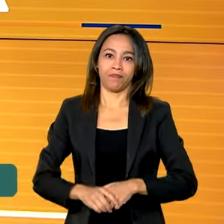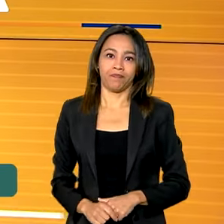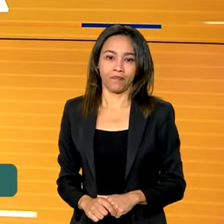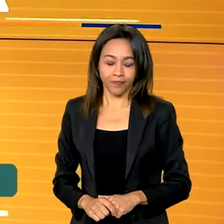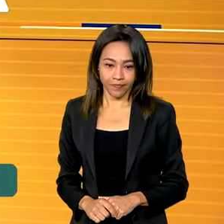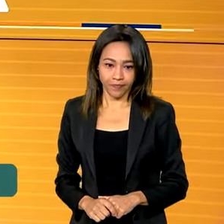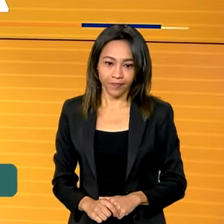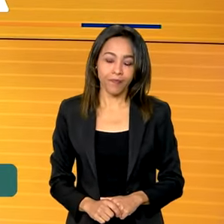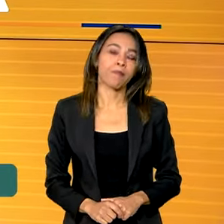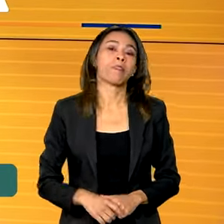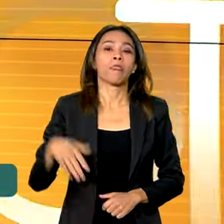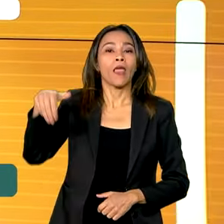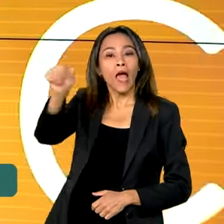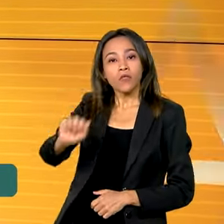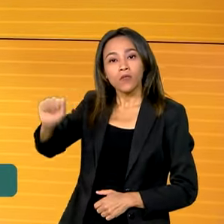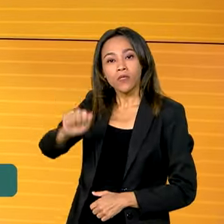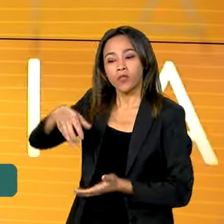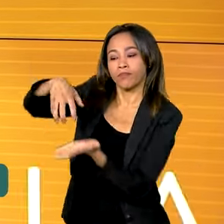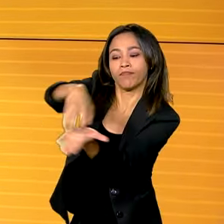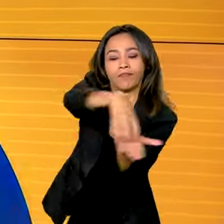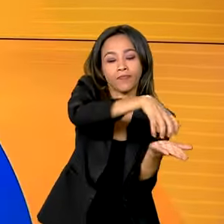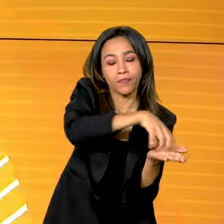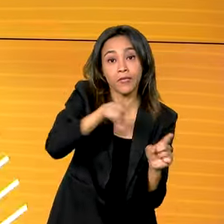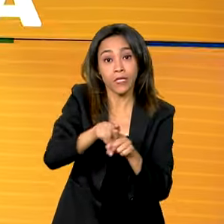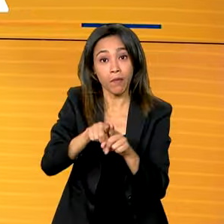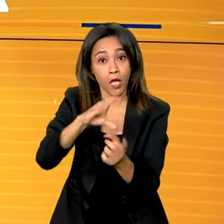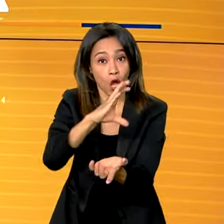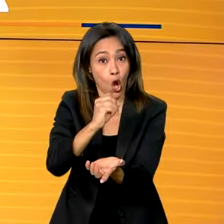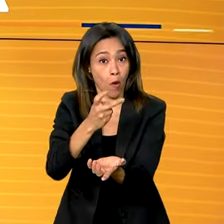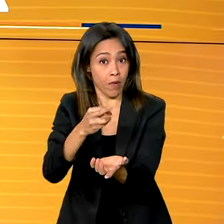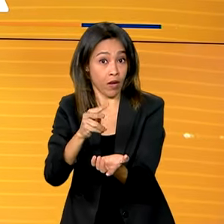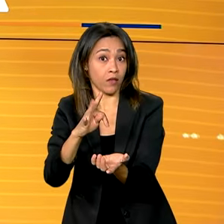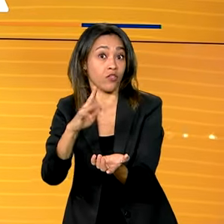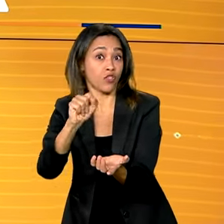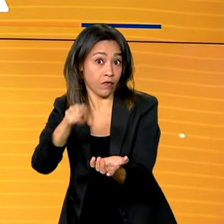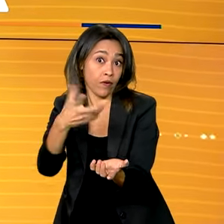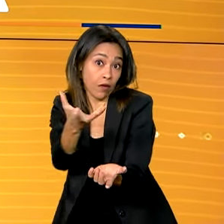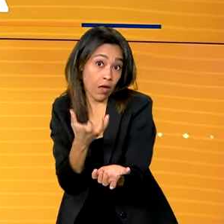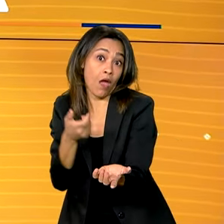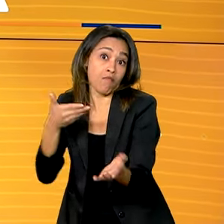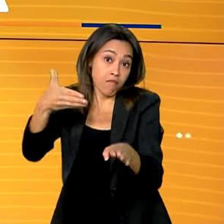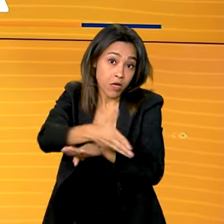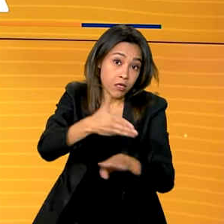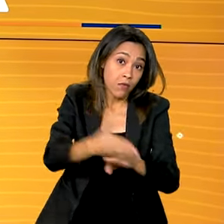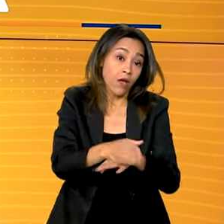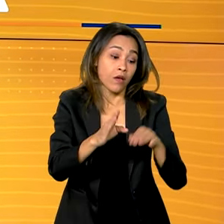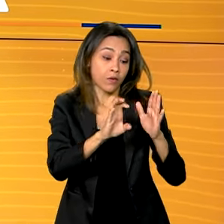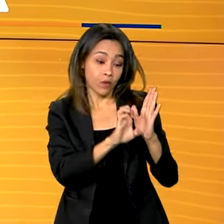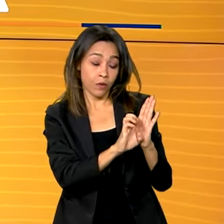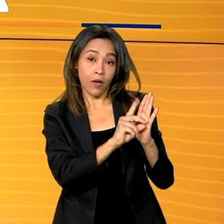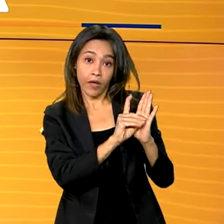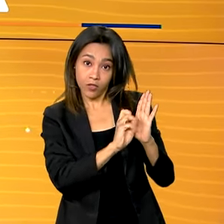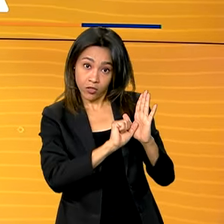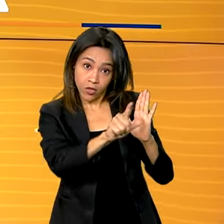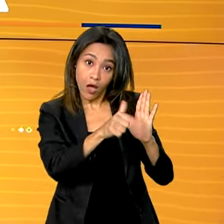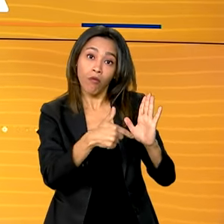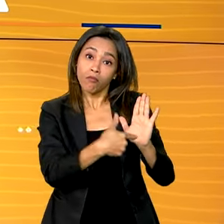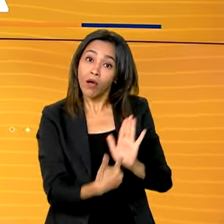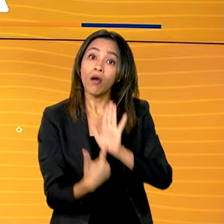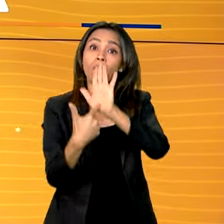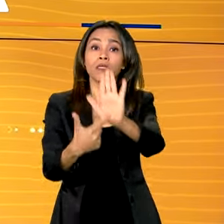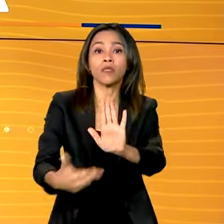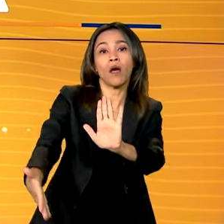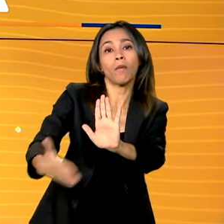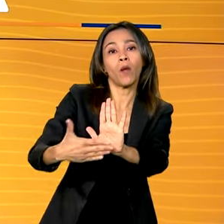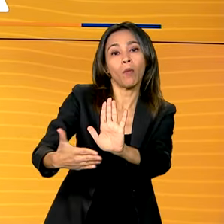As associações e cooperativas de catadores que desejam participar do edital do Ministério do Meio Ambiente devem apresentar propostas